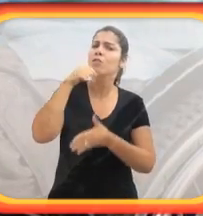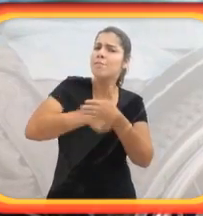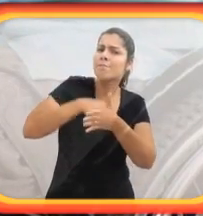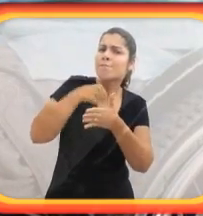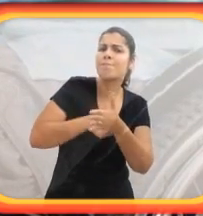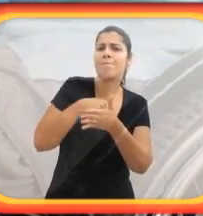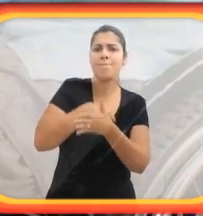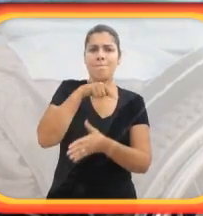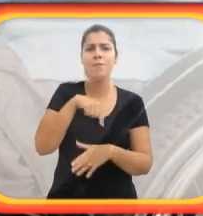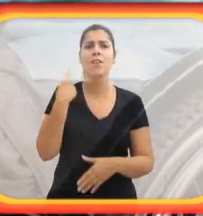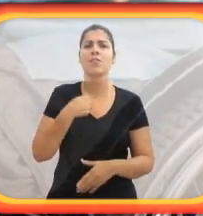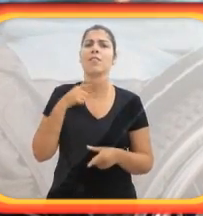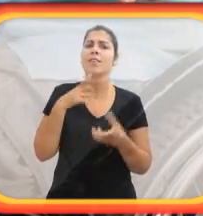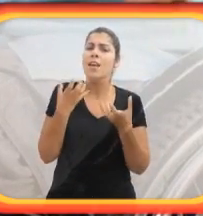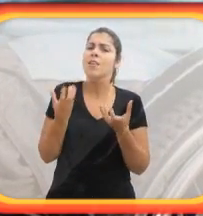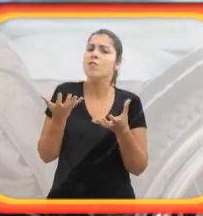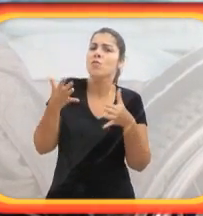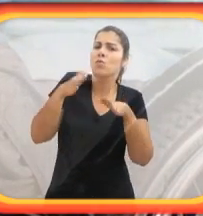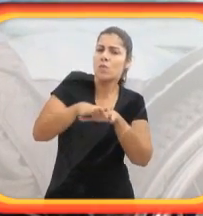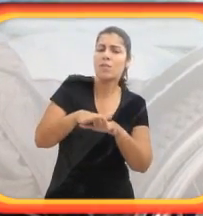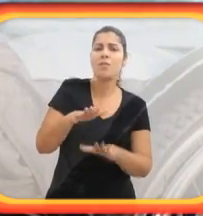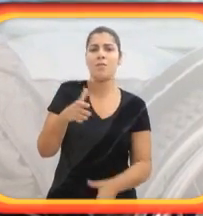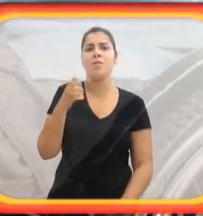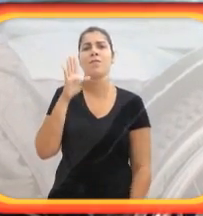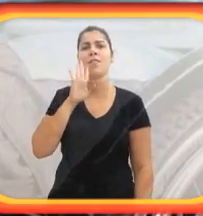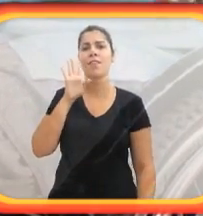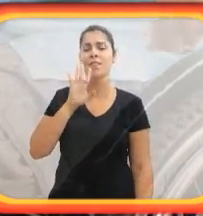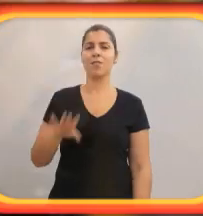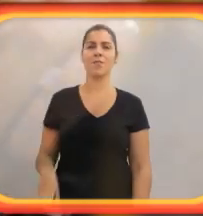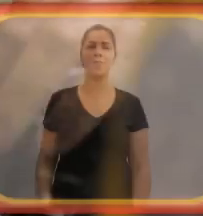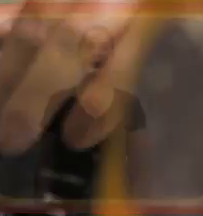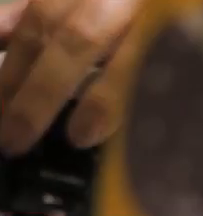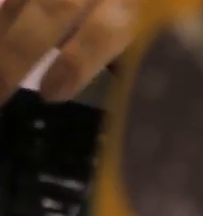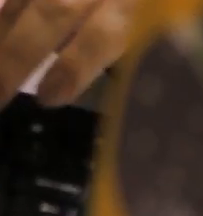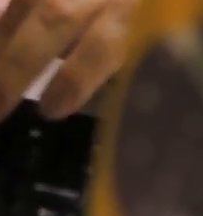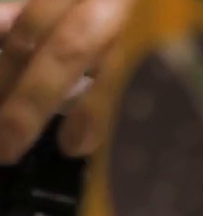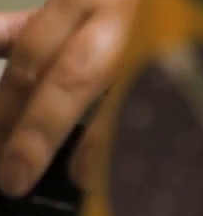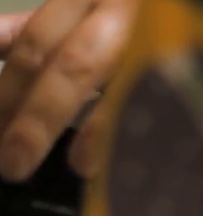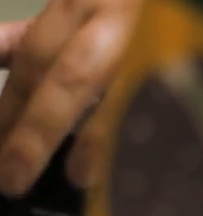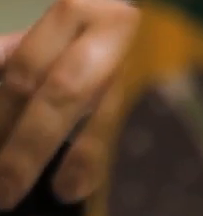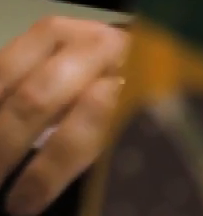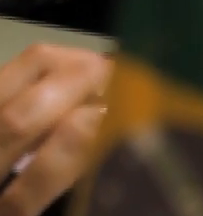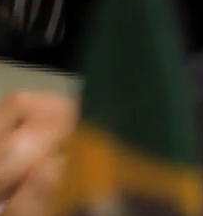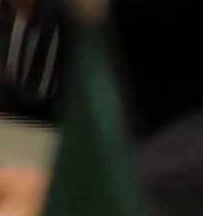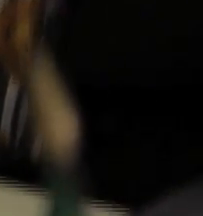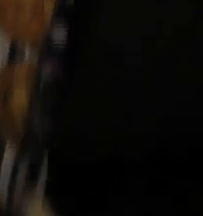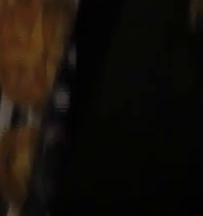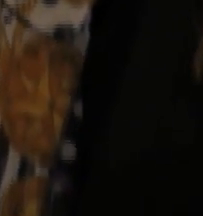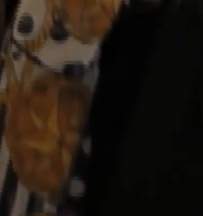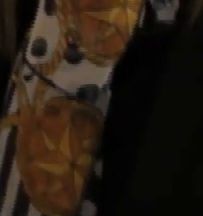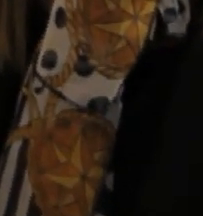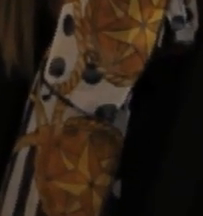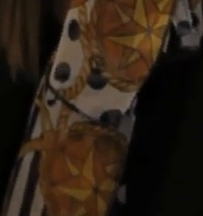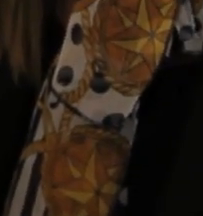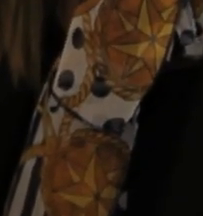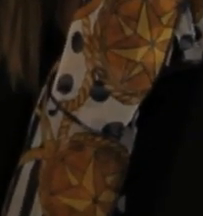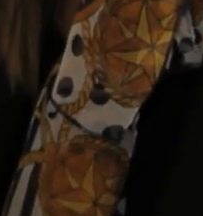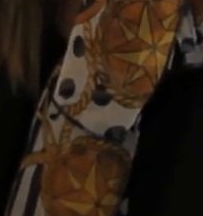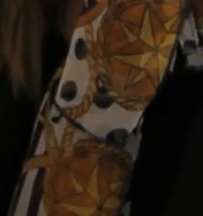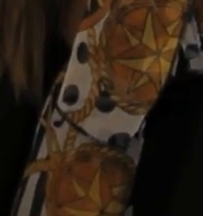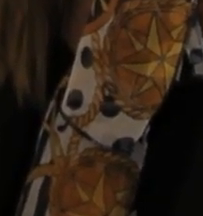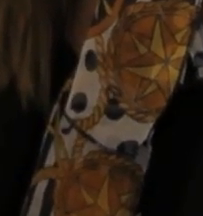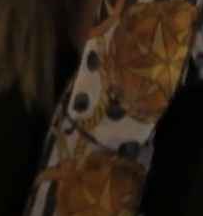vamos continuar na luta, que a gente quer inclusão. E valeu, até a próxima. Rainer, digita em um teclado. Mini bandeira do Brasil